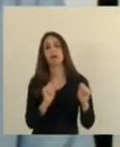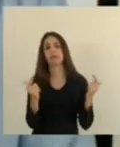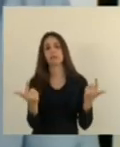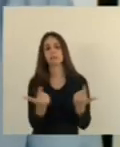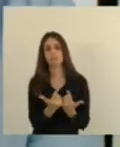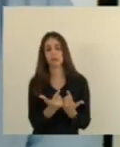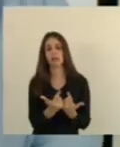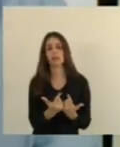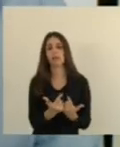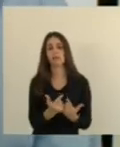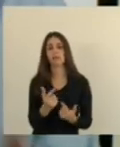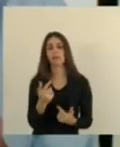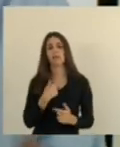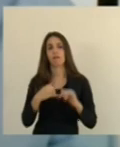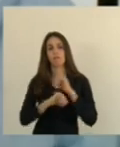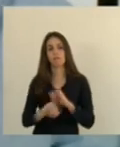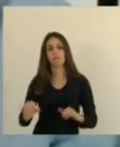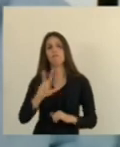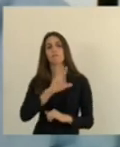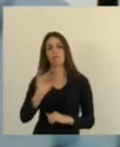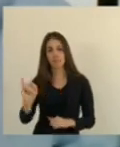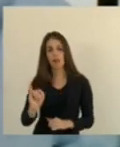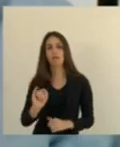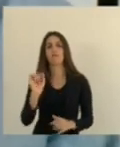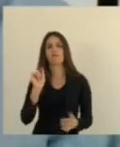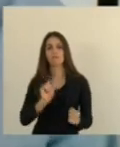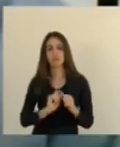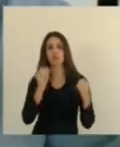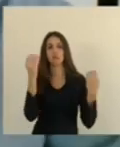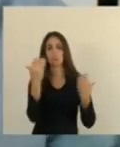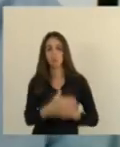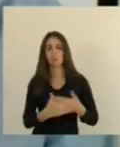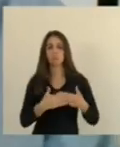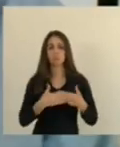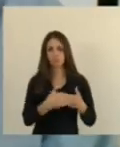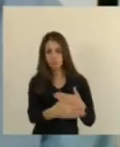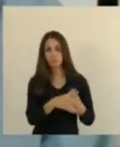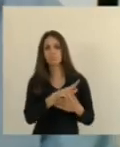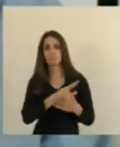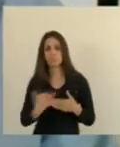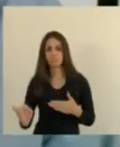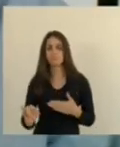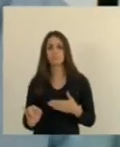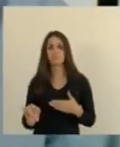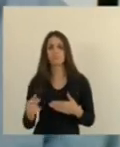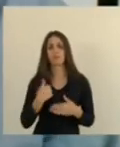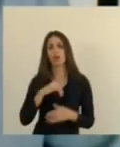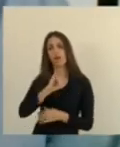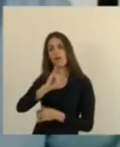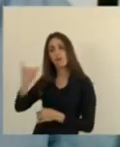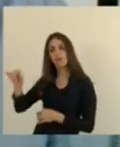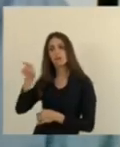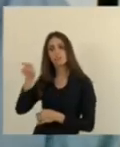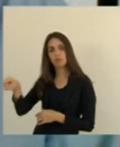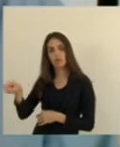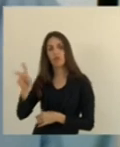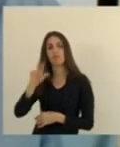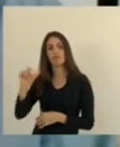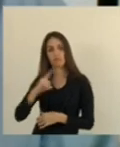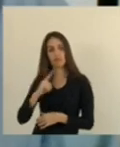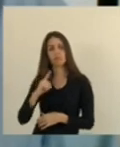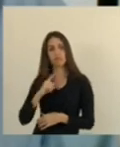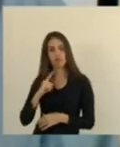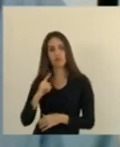diz que vai fazer ou seja reafirma para a empresa que vai fazer o